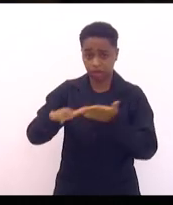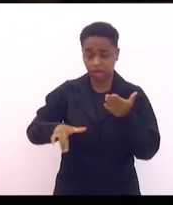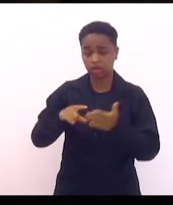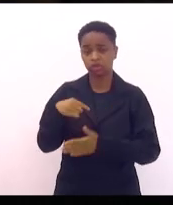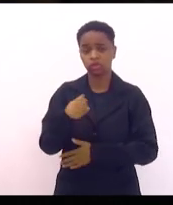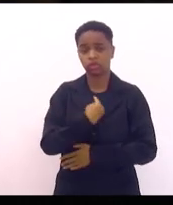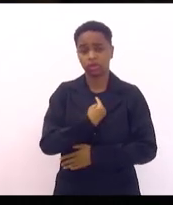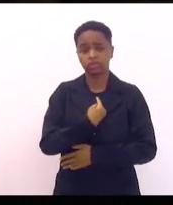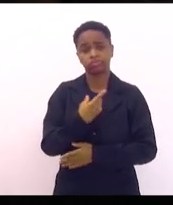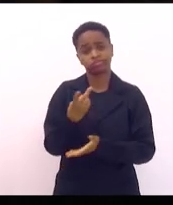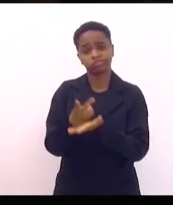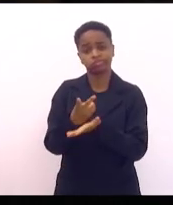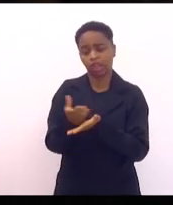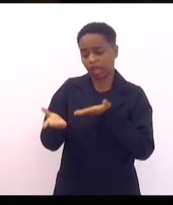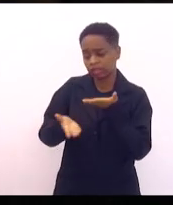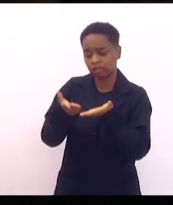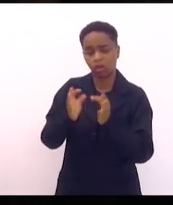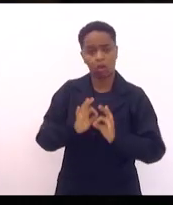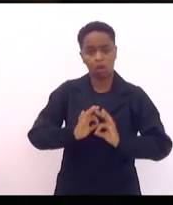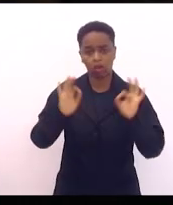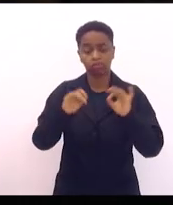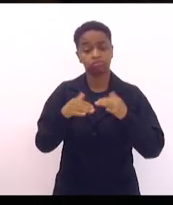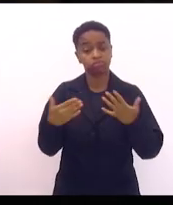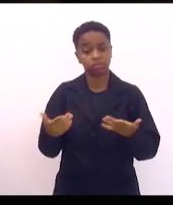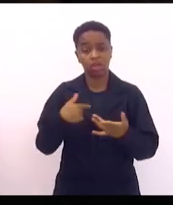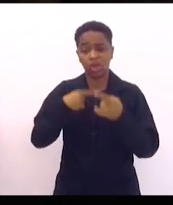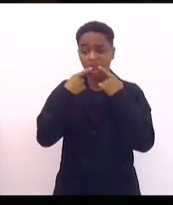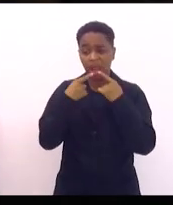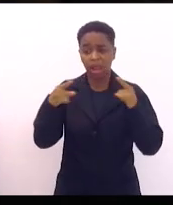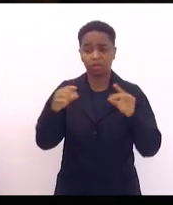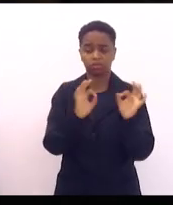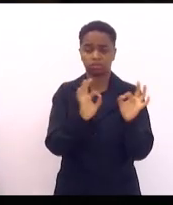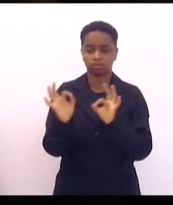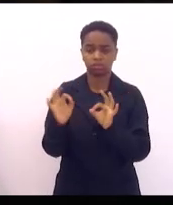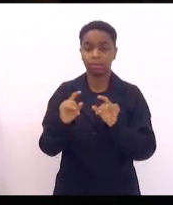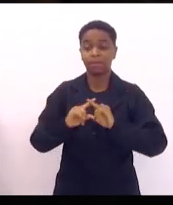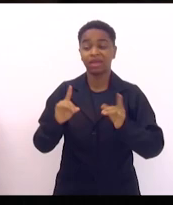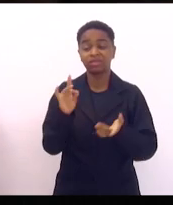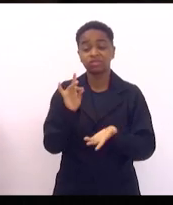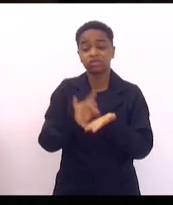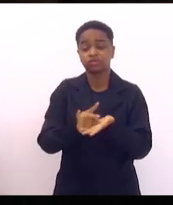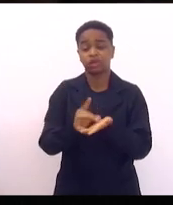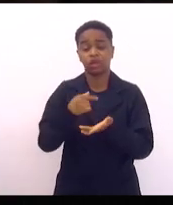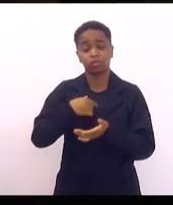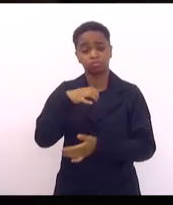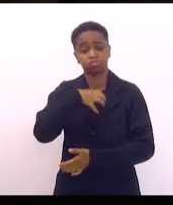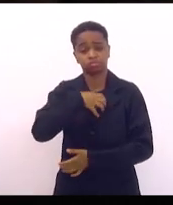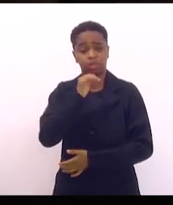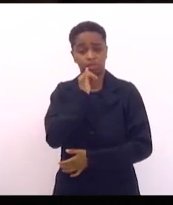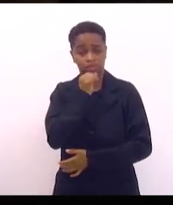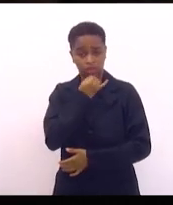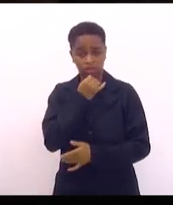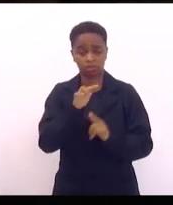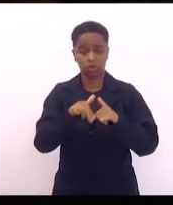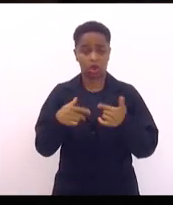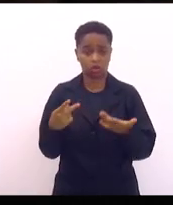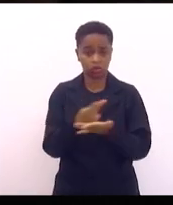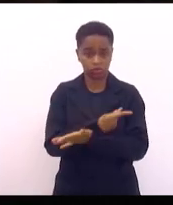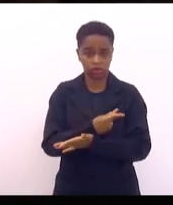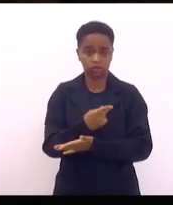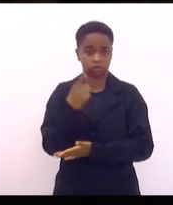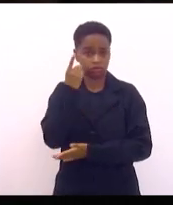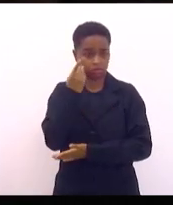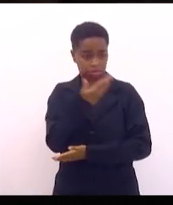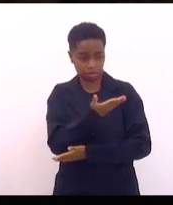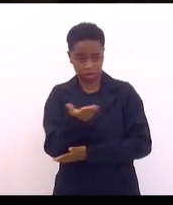muito bem atendidos. Então, eu não tenho queixo. O que realmente eu lamento, deputado Val, deputado